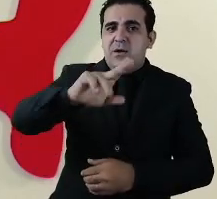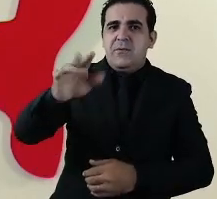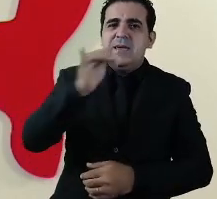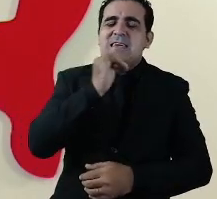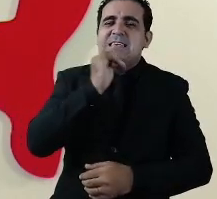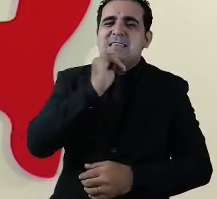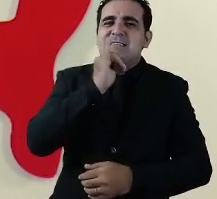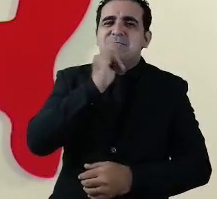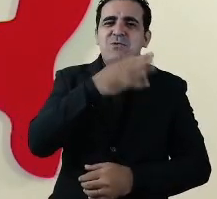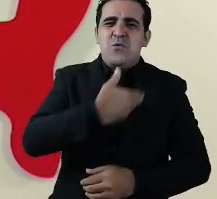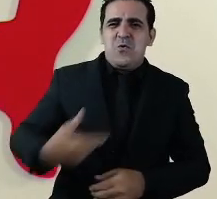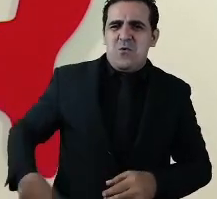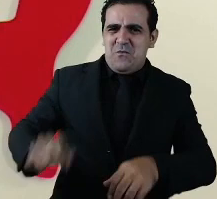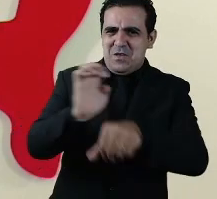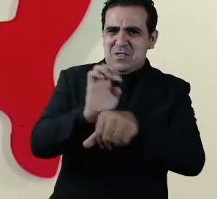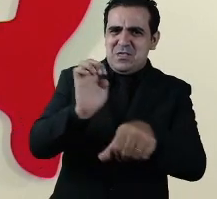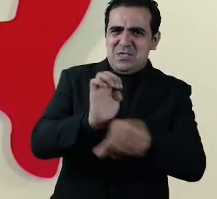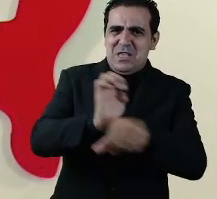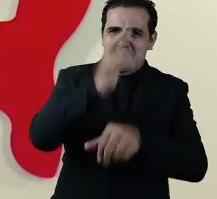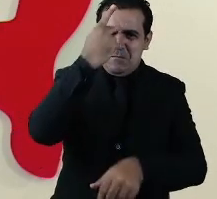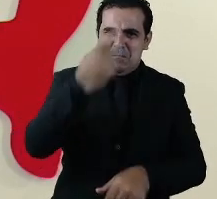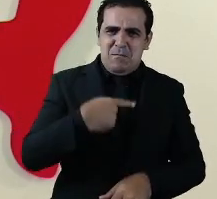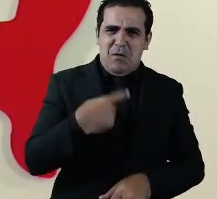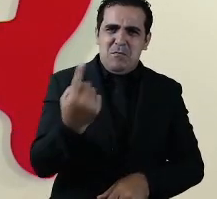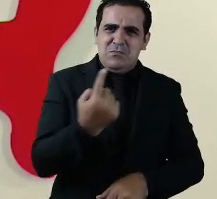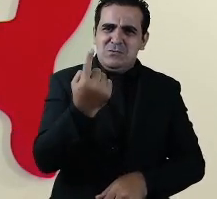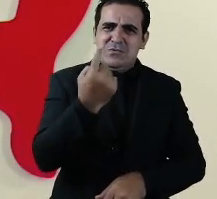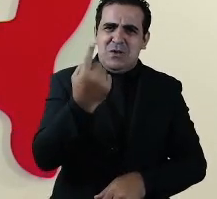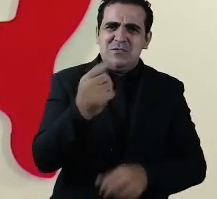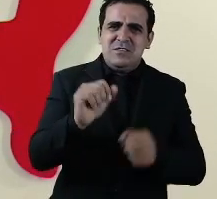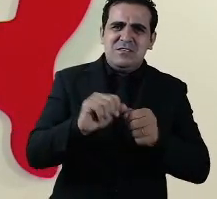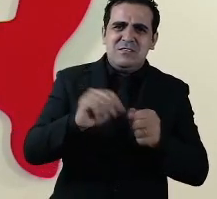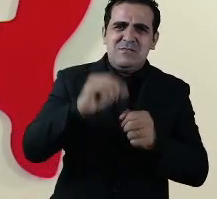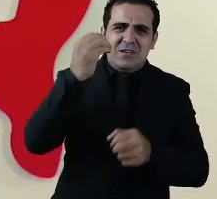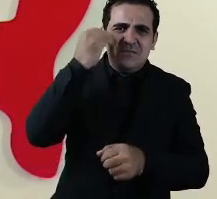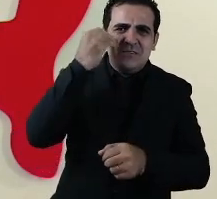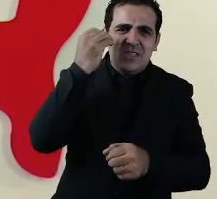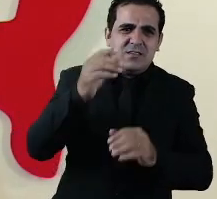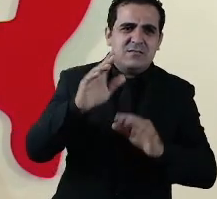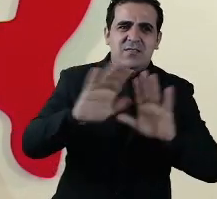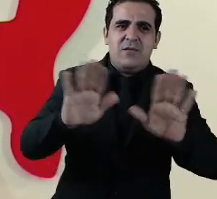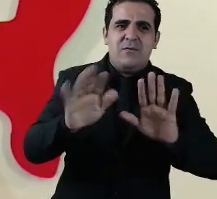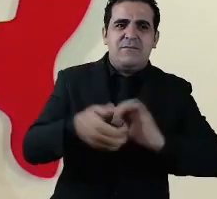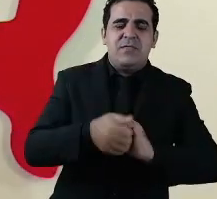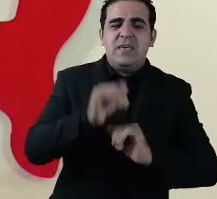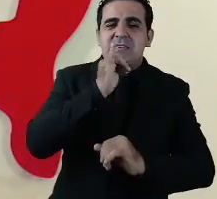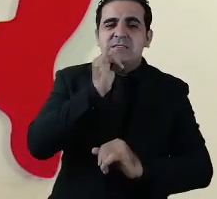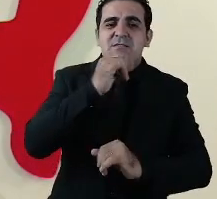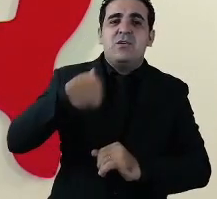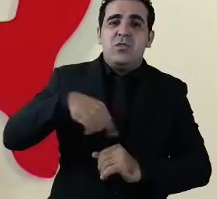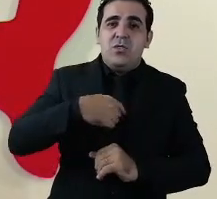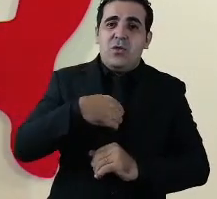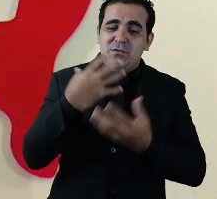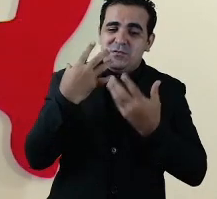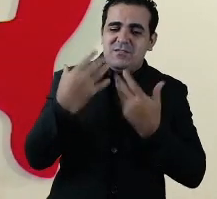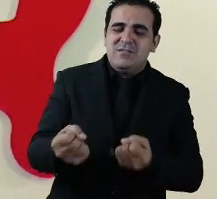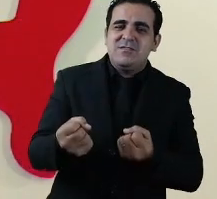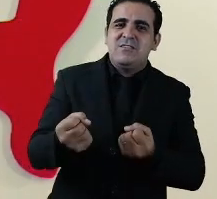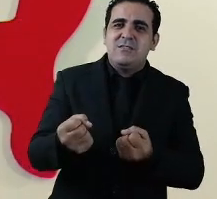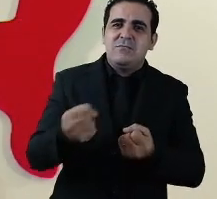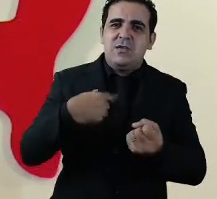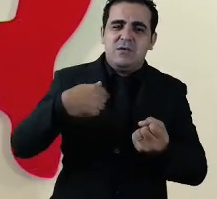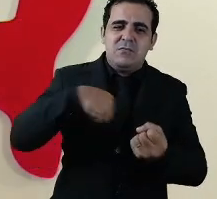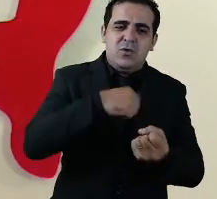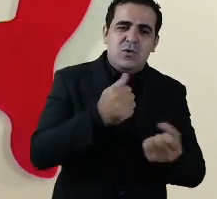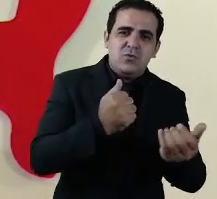governo do estado que sozinho realiza testes no Maranhão nós recebemos uma parte de testes compramos